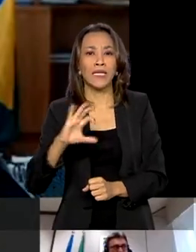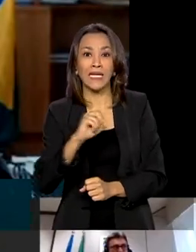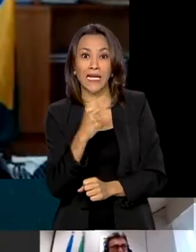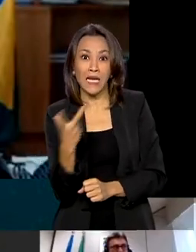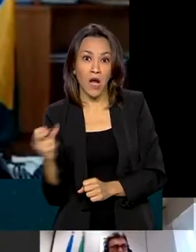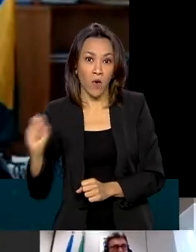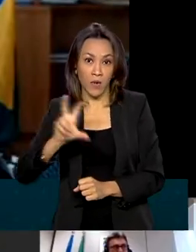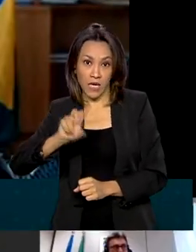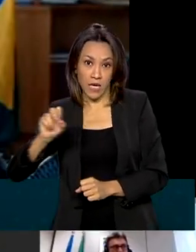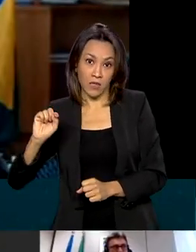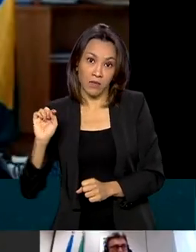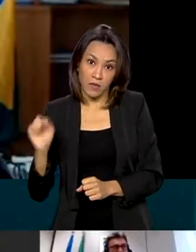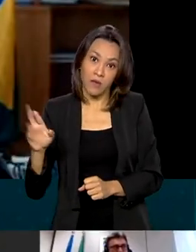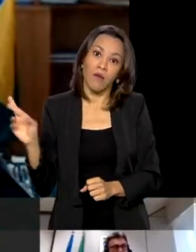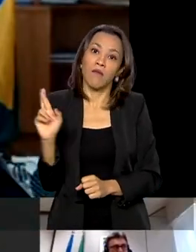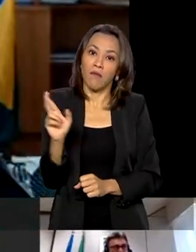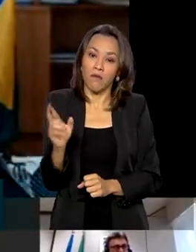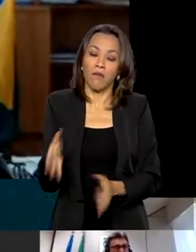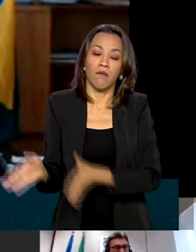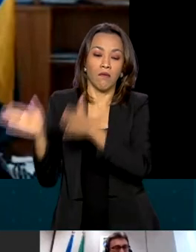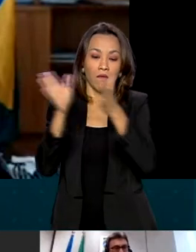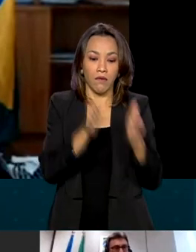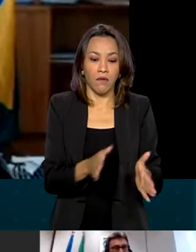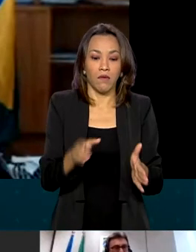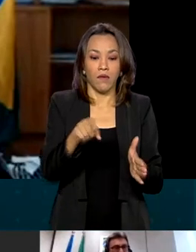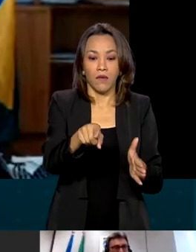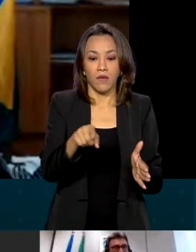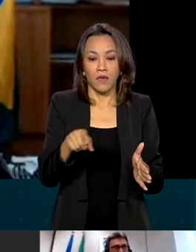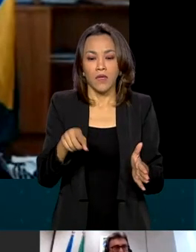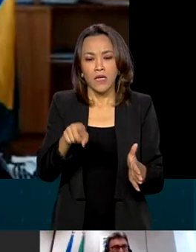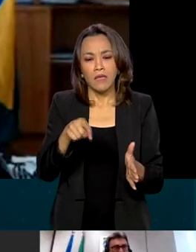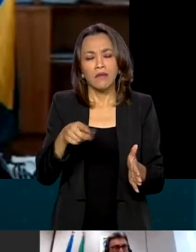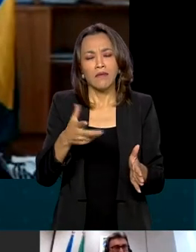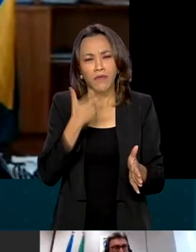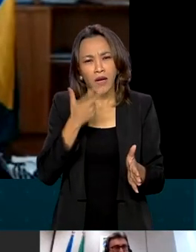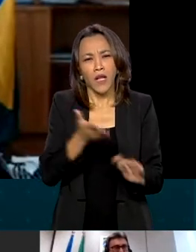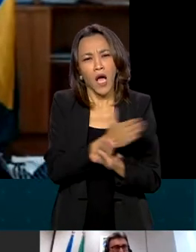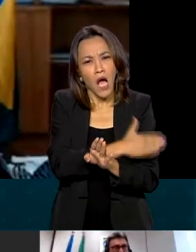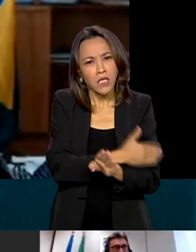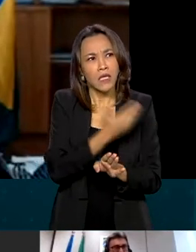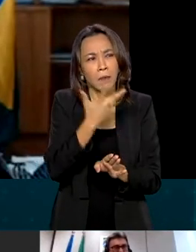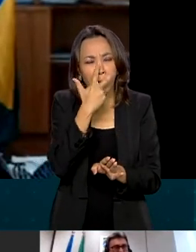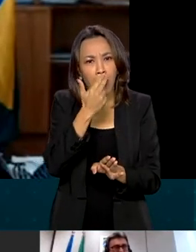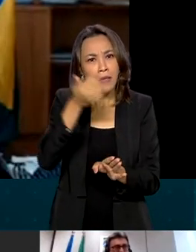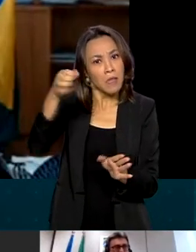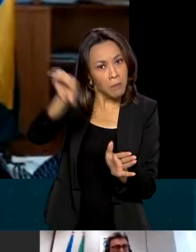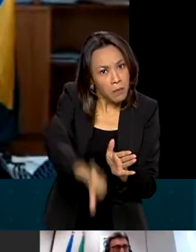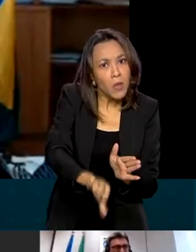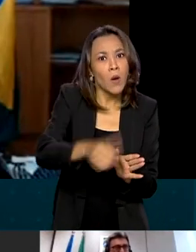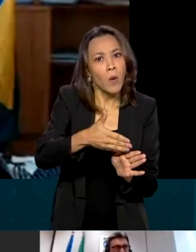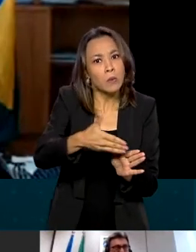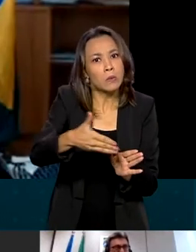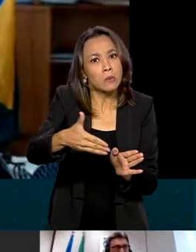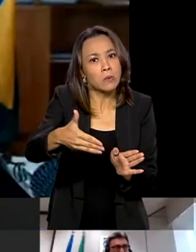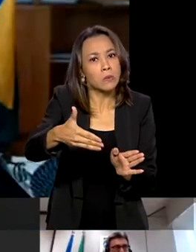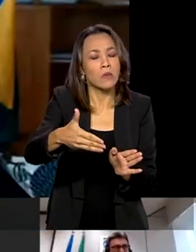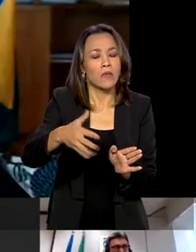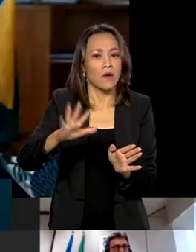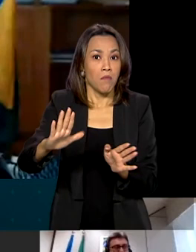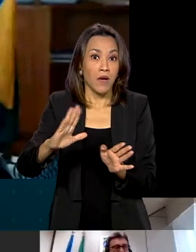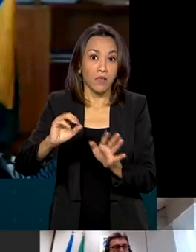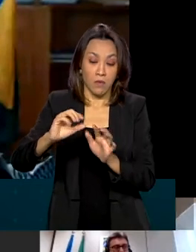internacionais, todo mundo previa resultados muito piores do que os resultados que vieram. Uma queda de 3